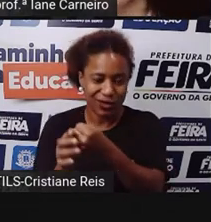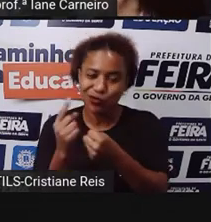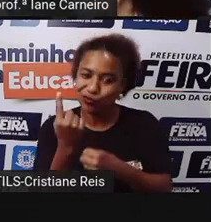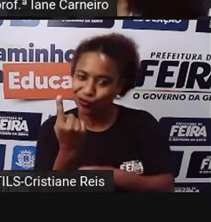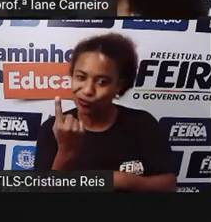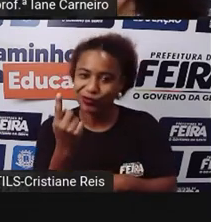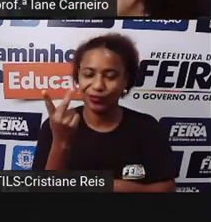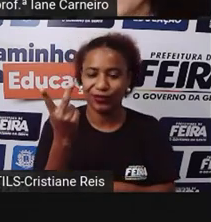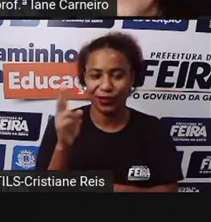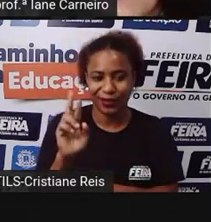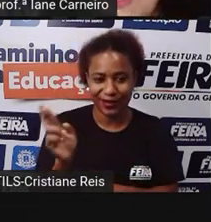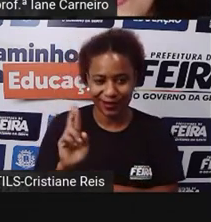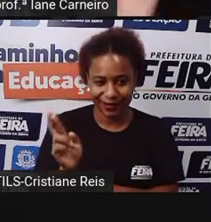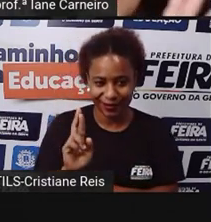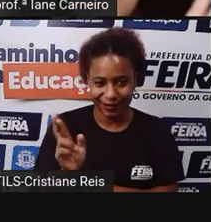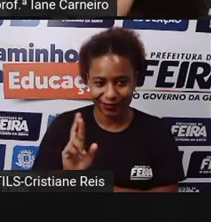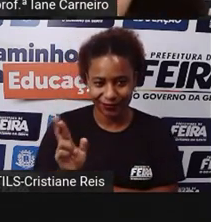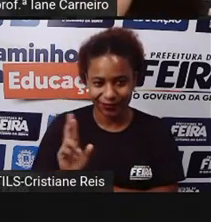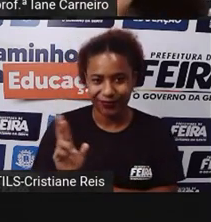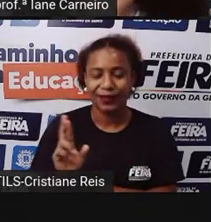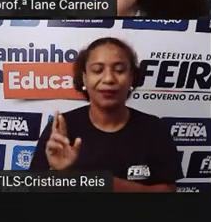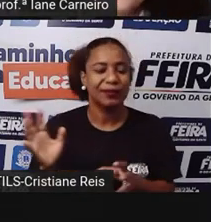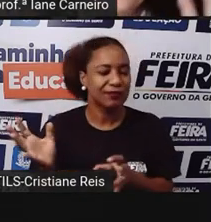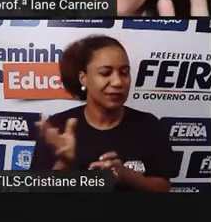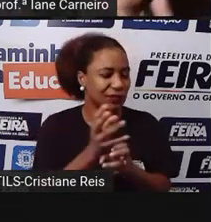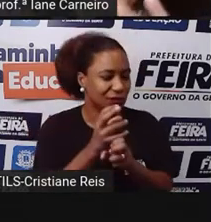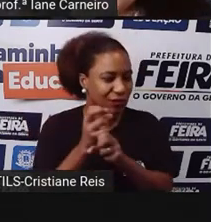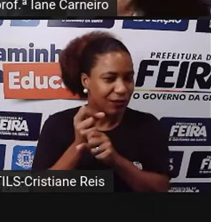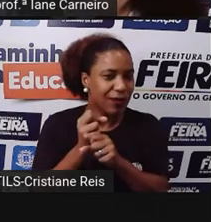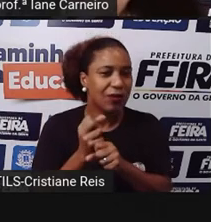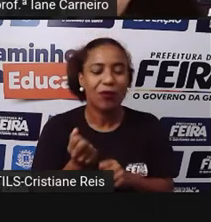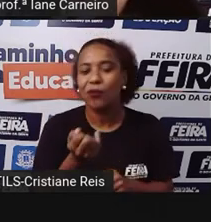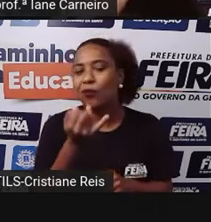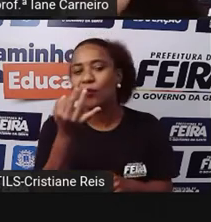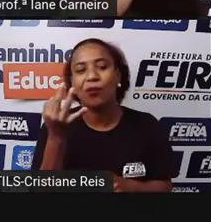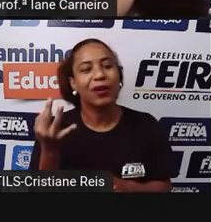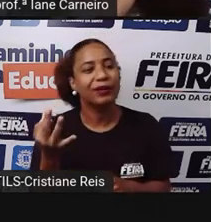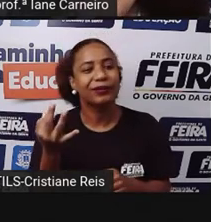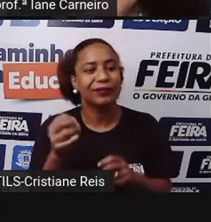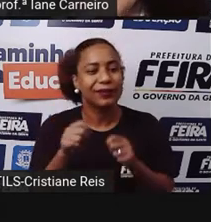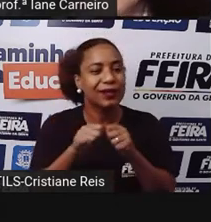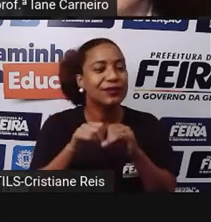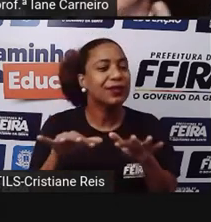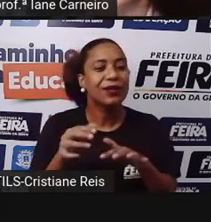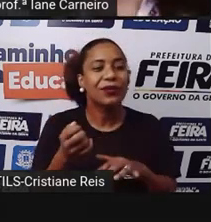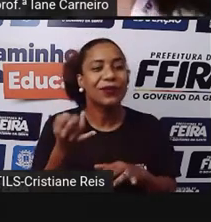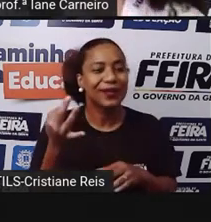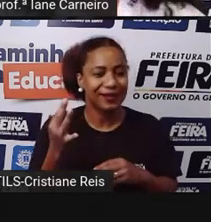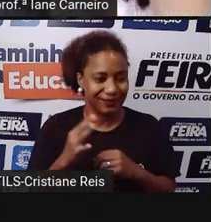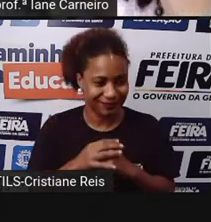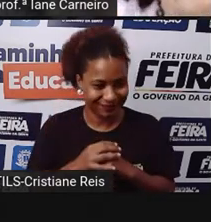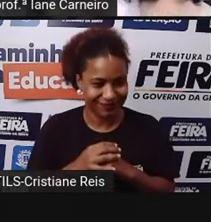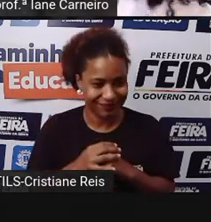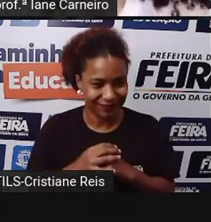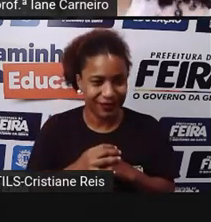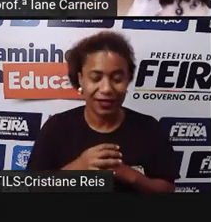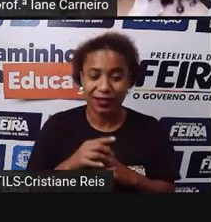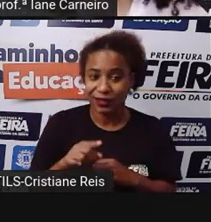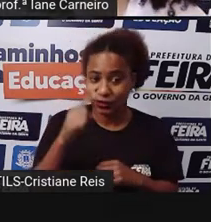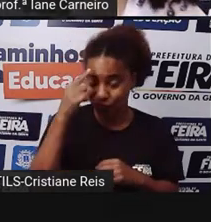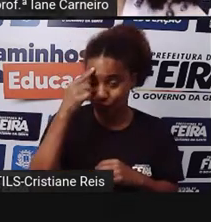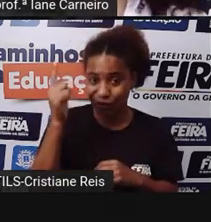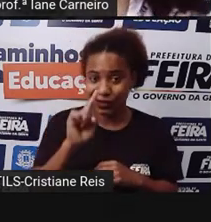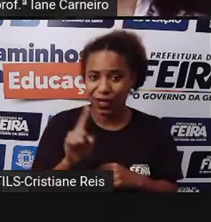Então vocês A gente vai fazendo uma estimativa De quanto é que a gente vai gastar Nesse dinheiro Então quando a gente não sabe O valor